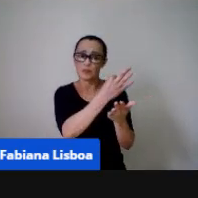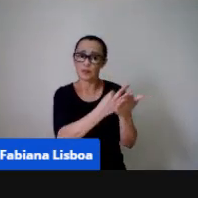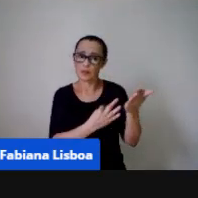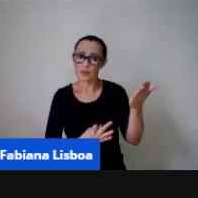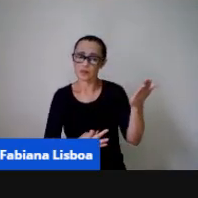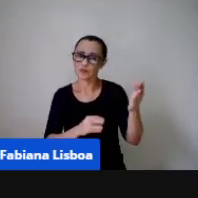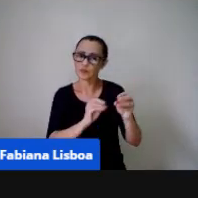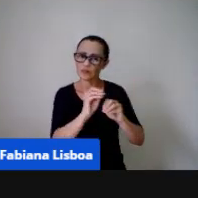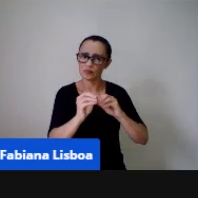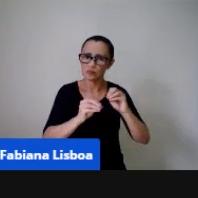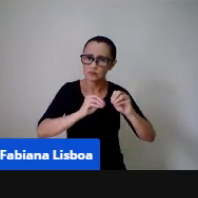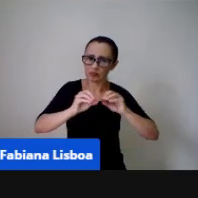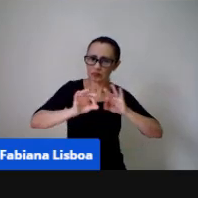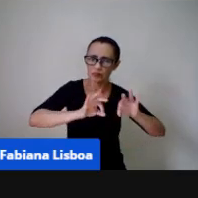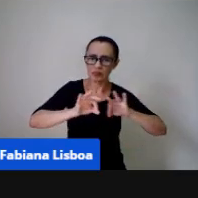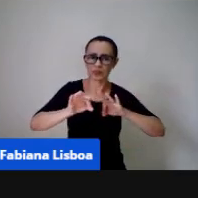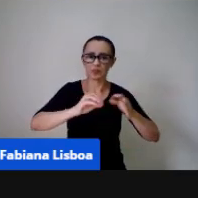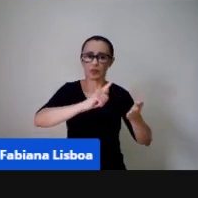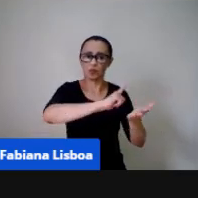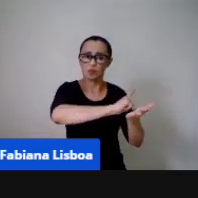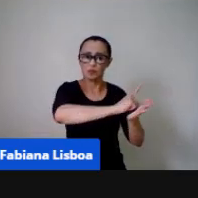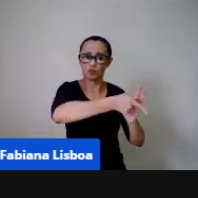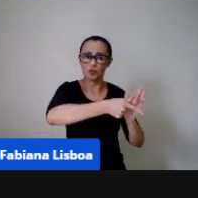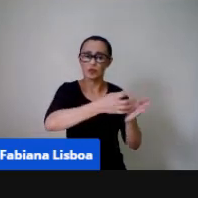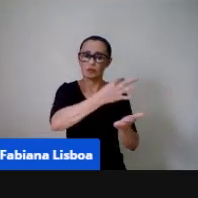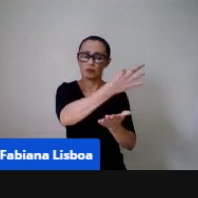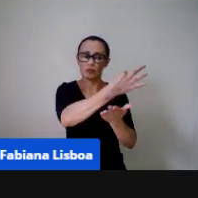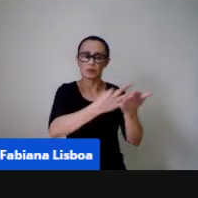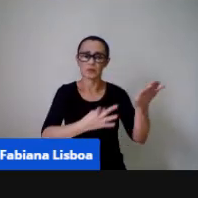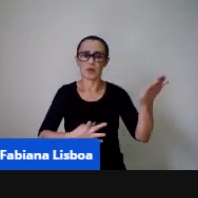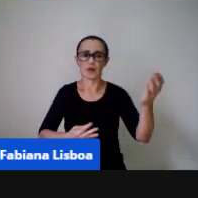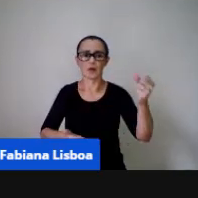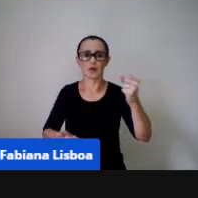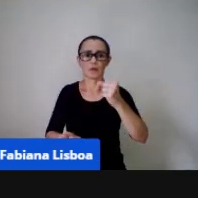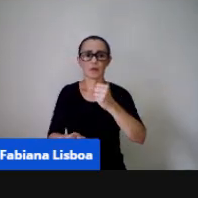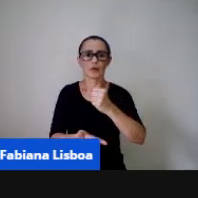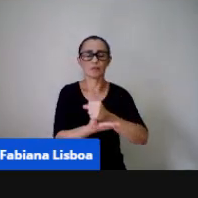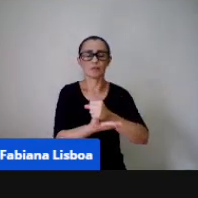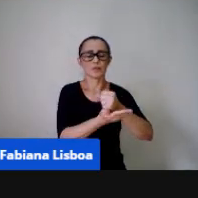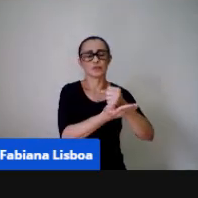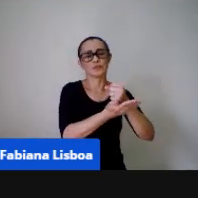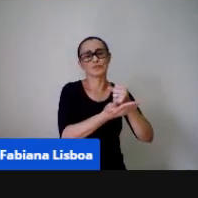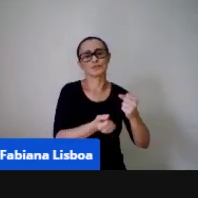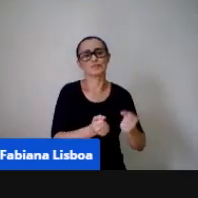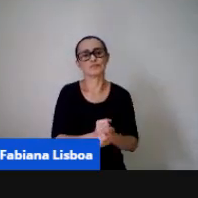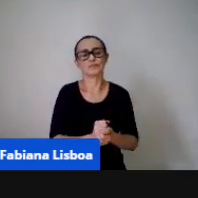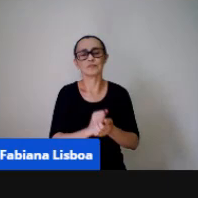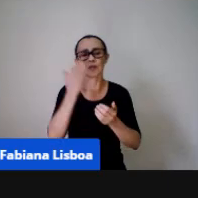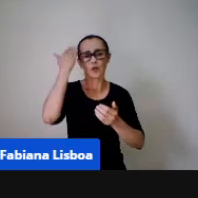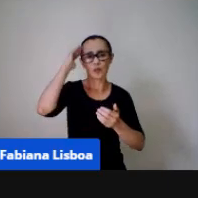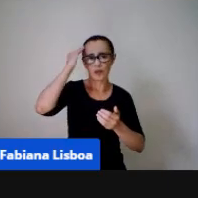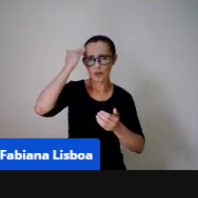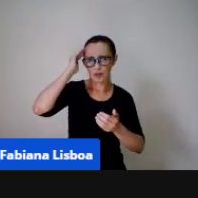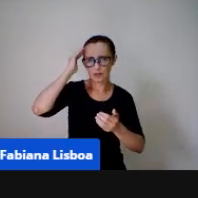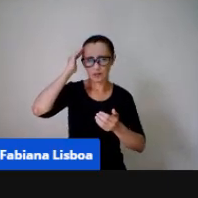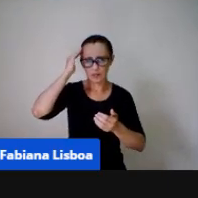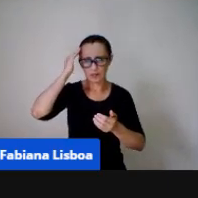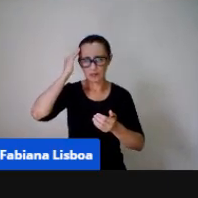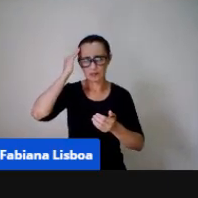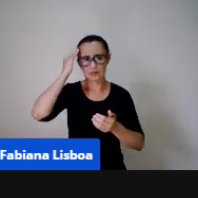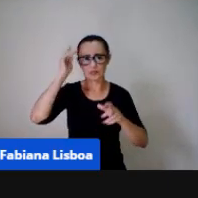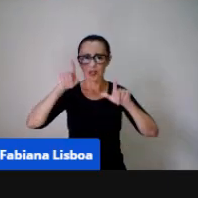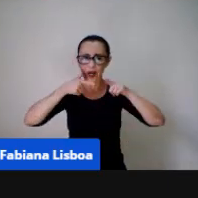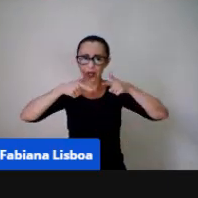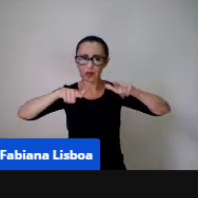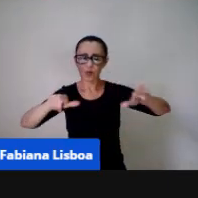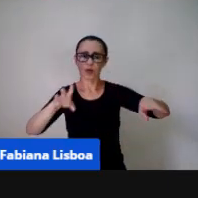gênero textual é pra servir de apoio pra a compreensão da linguagem matemática tenho ali